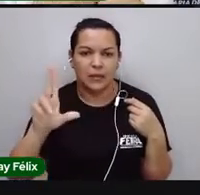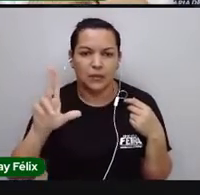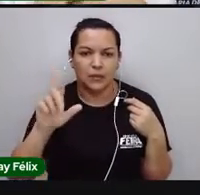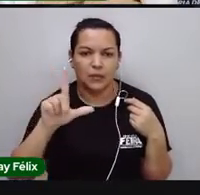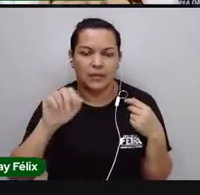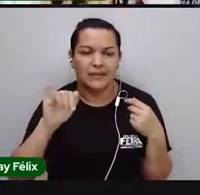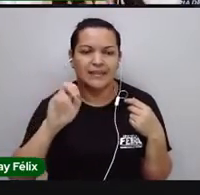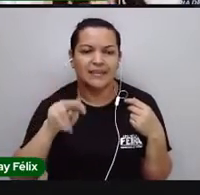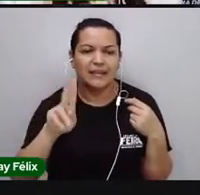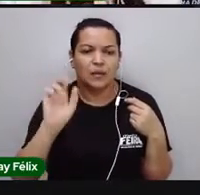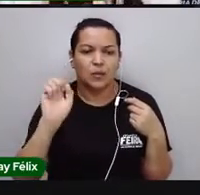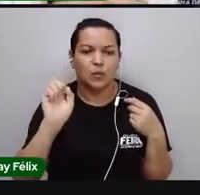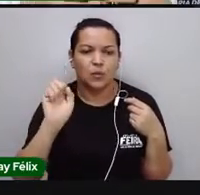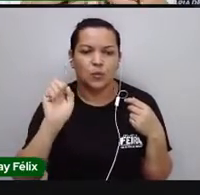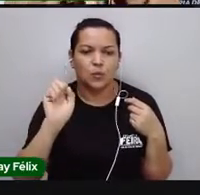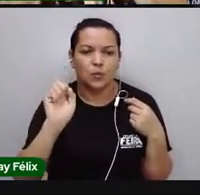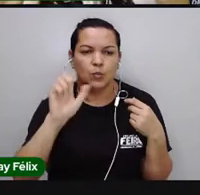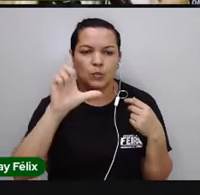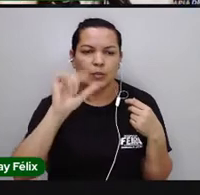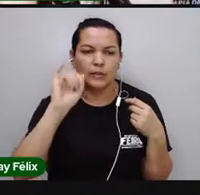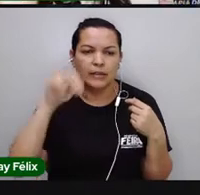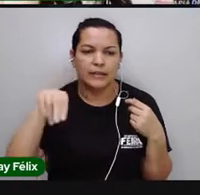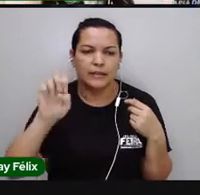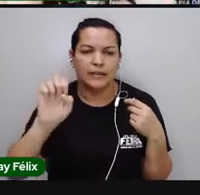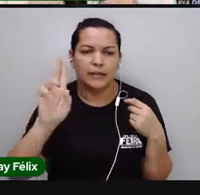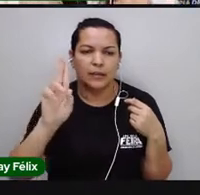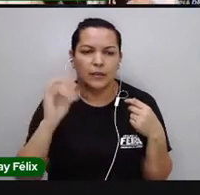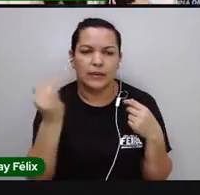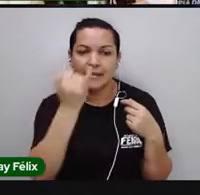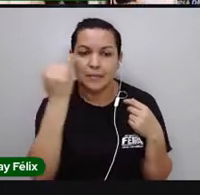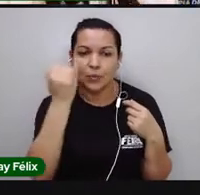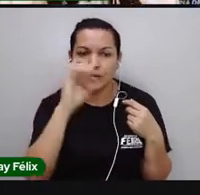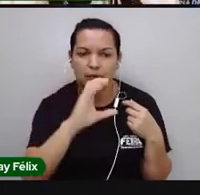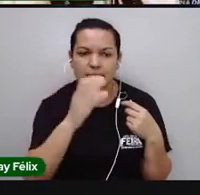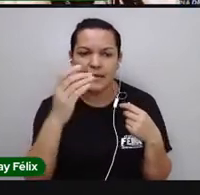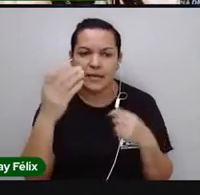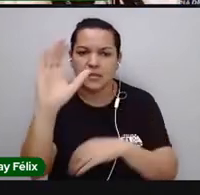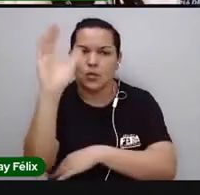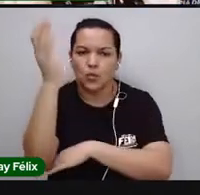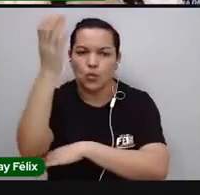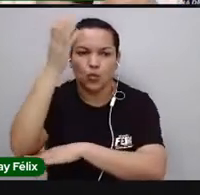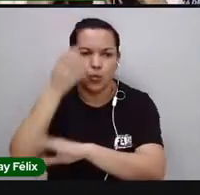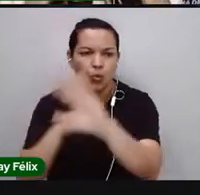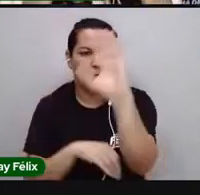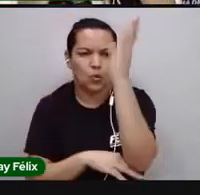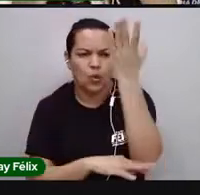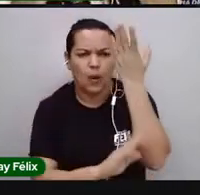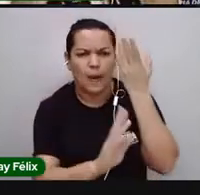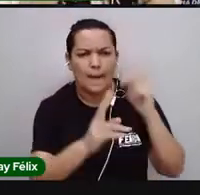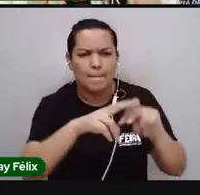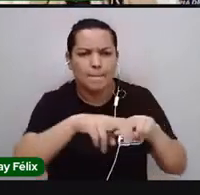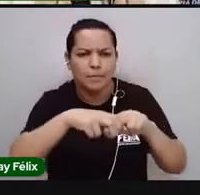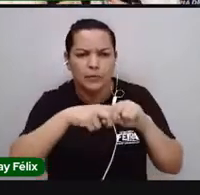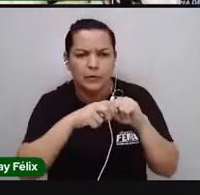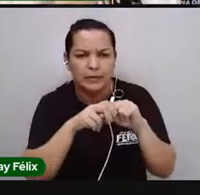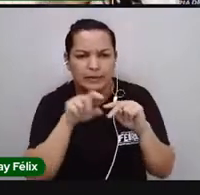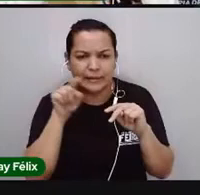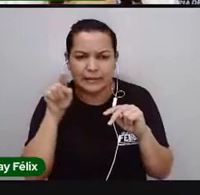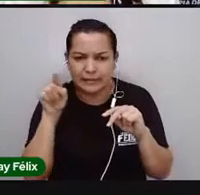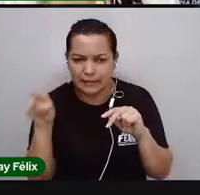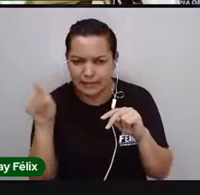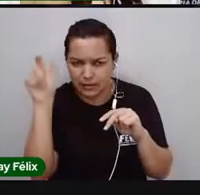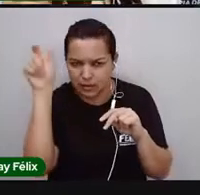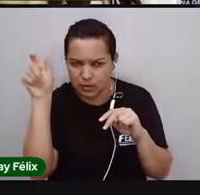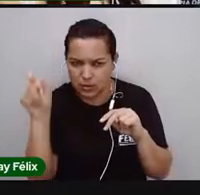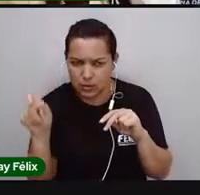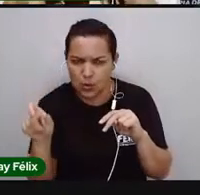ele foi muito importante dentro das ciências da natureza. Por quê? Porque ele construiu uma